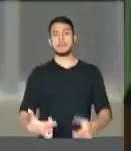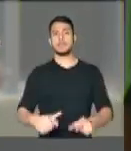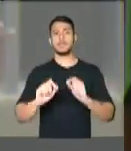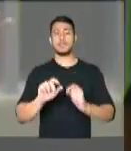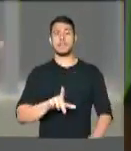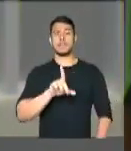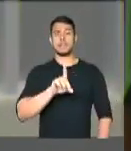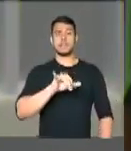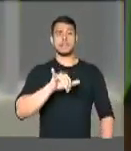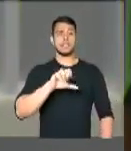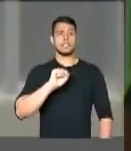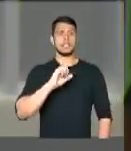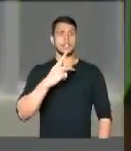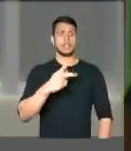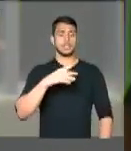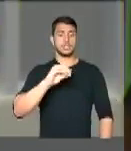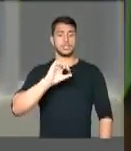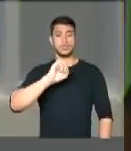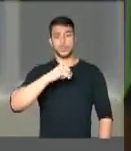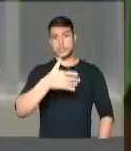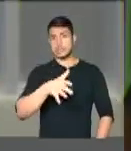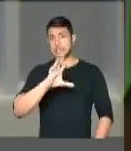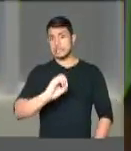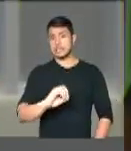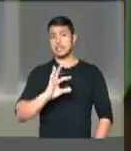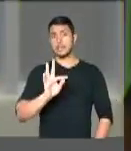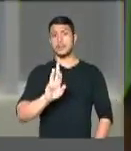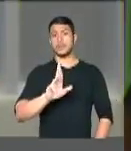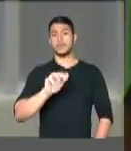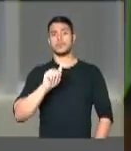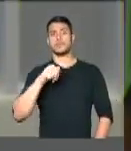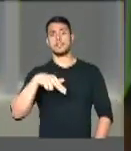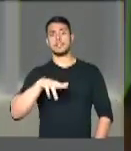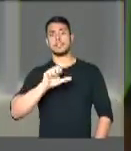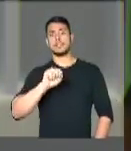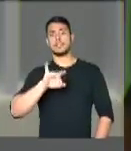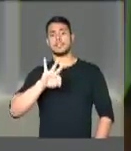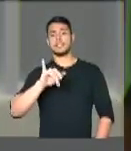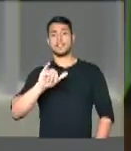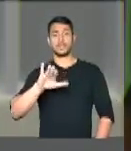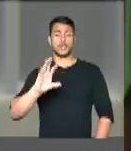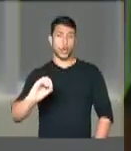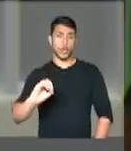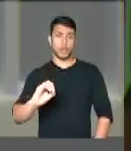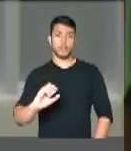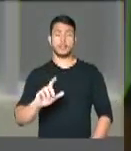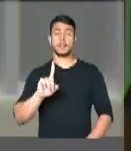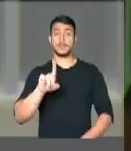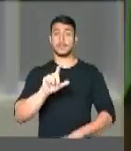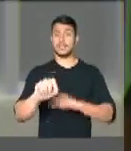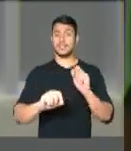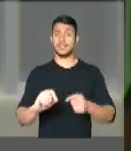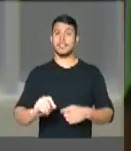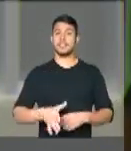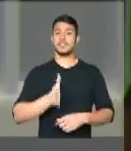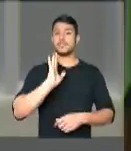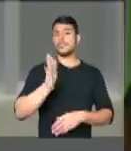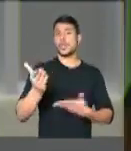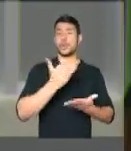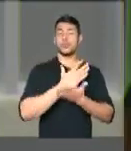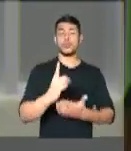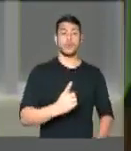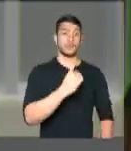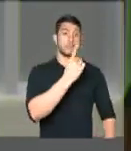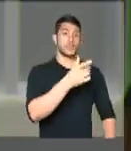assegura esse direito. Desde 1988, as comunidades quilombolas têm o